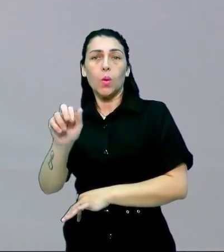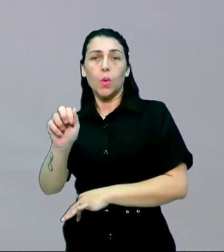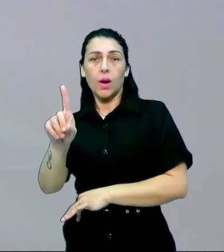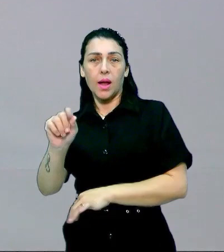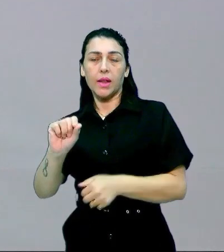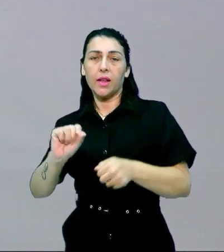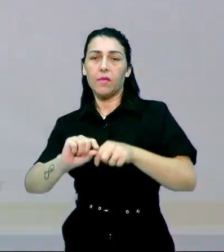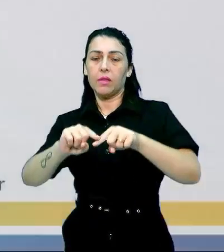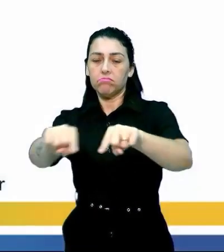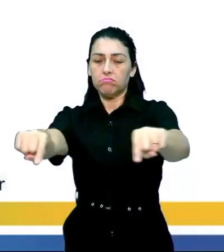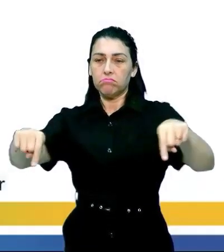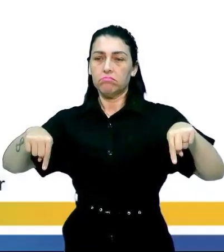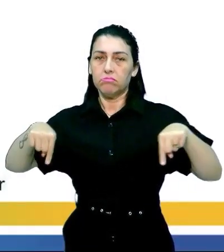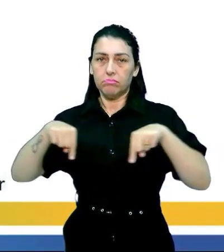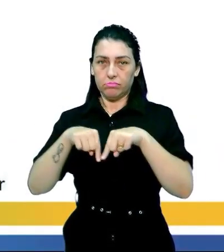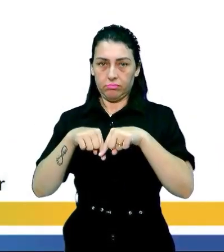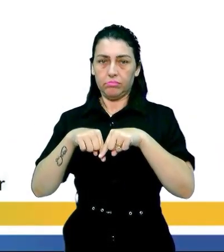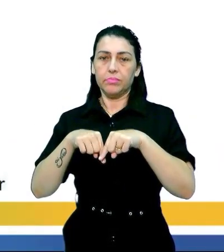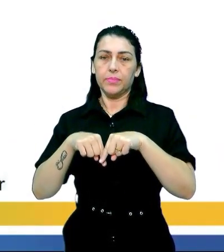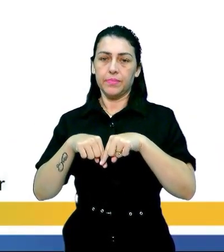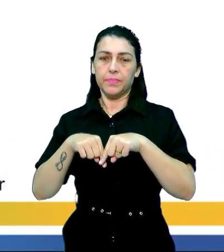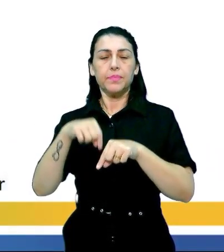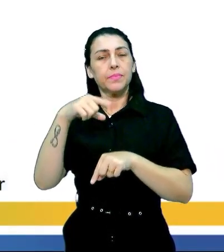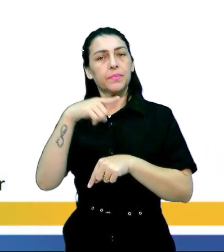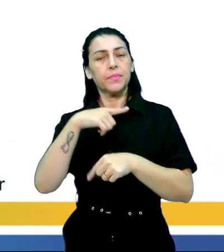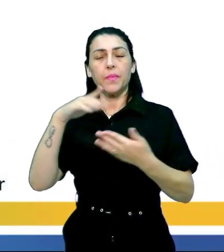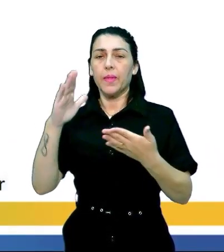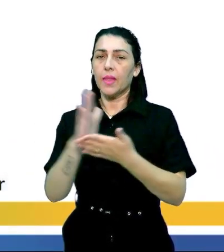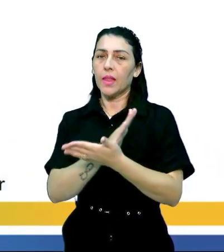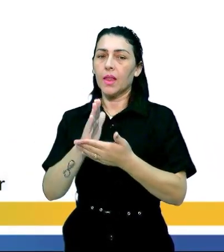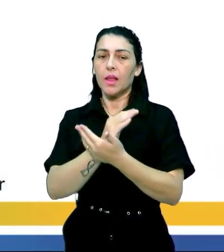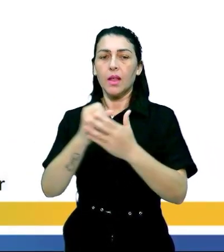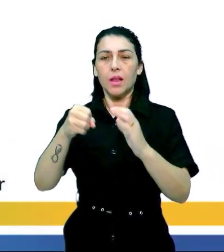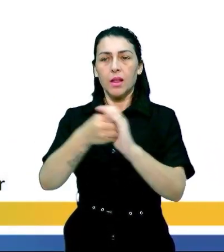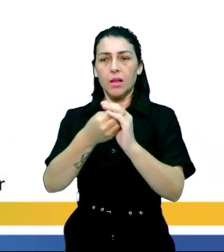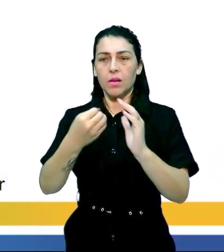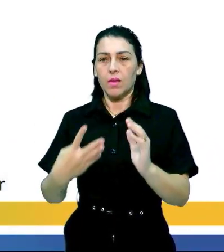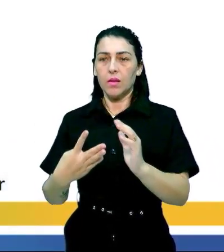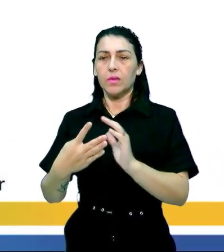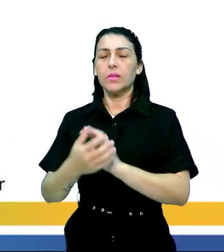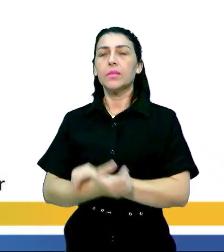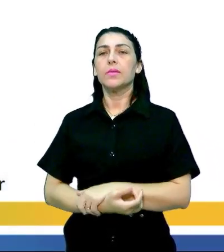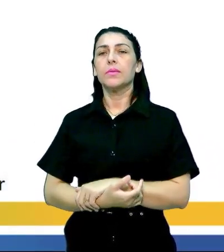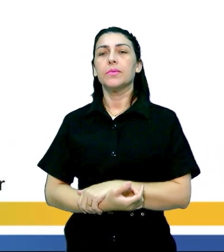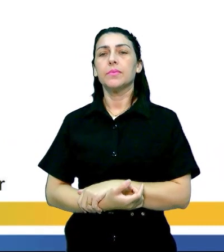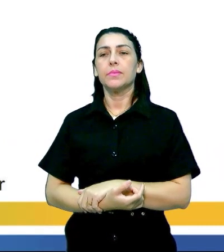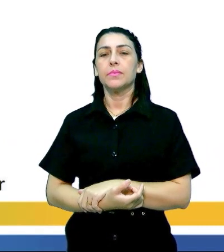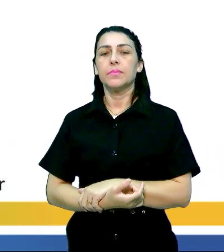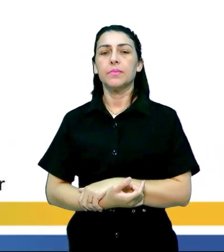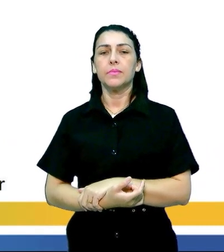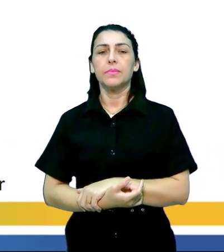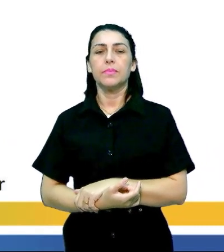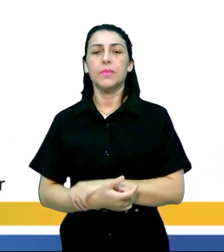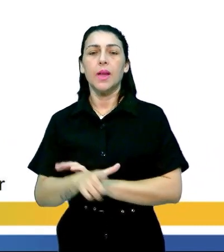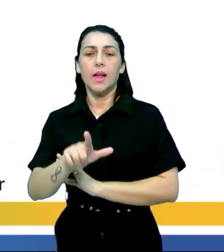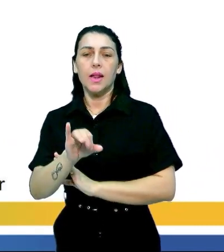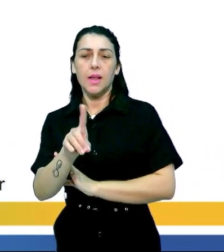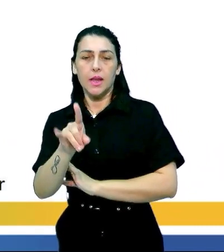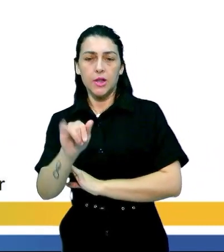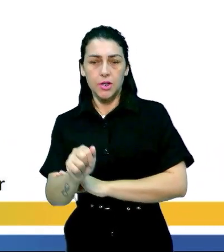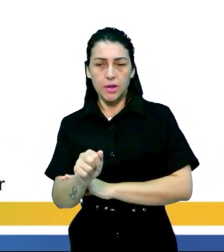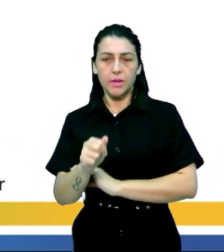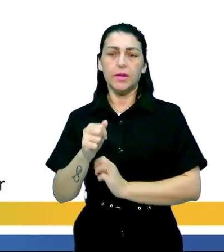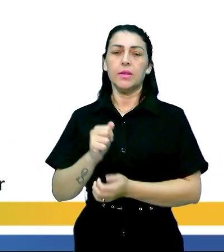em uma arena tá então aí nós temos algumas características né do touro que é chamado touro de Lídia